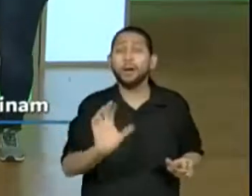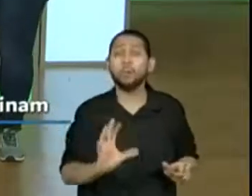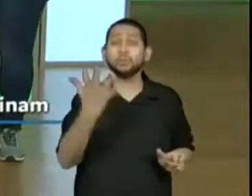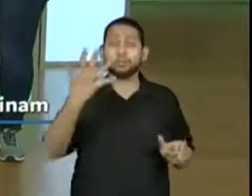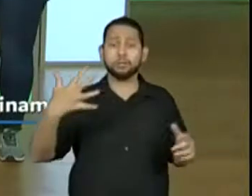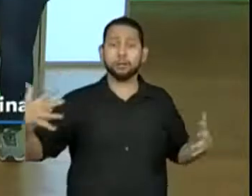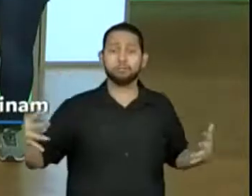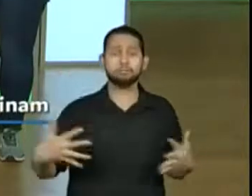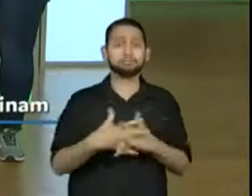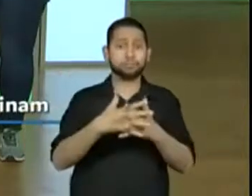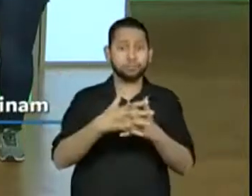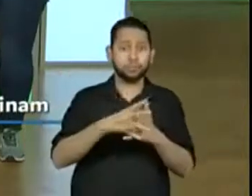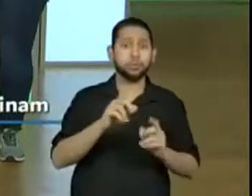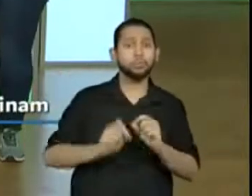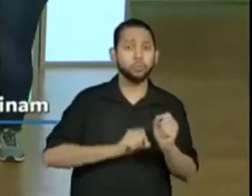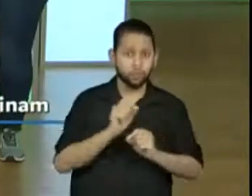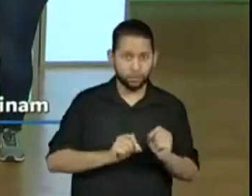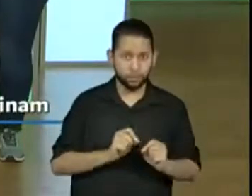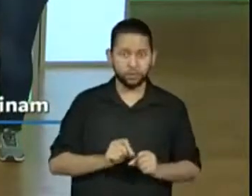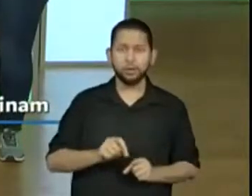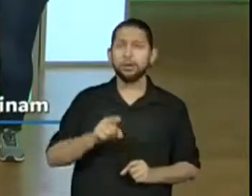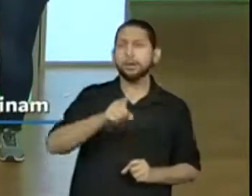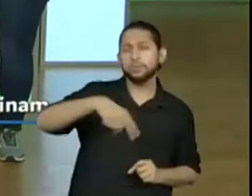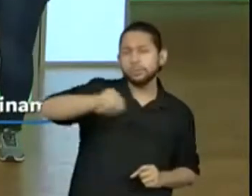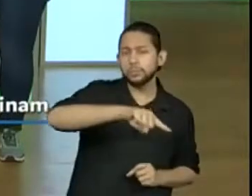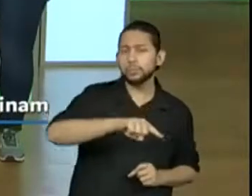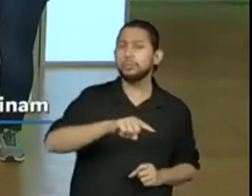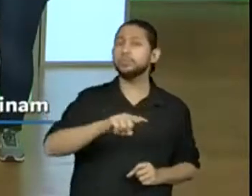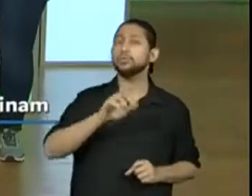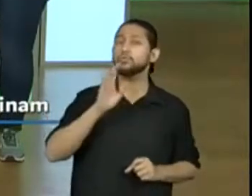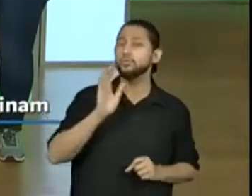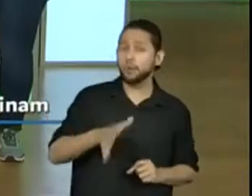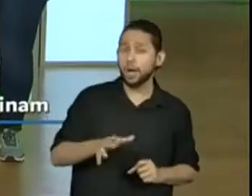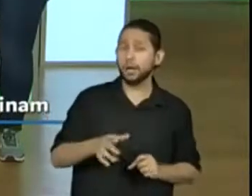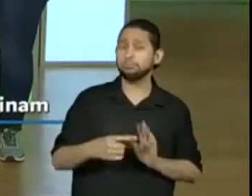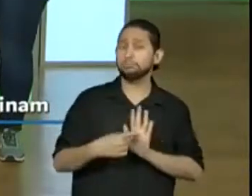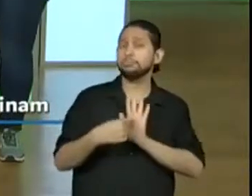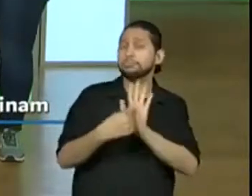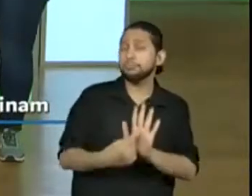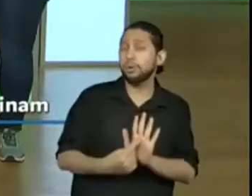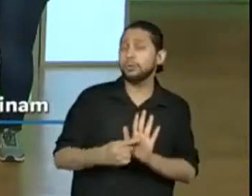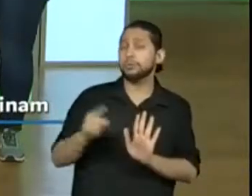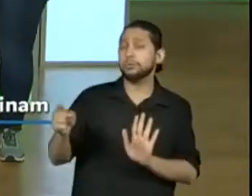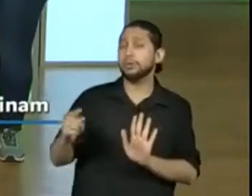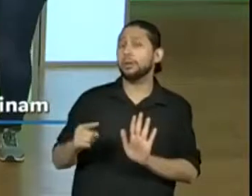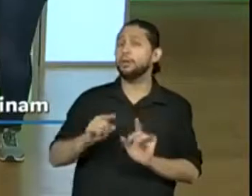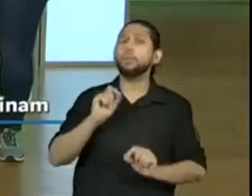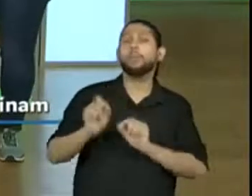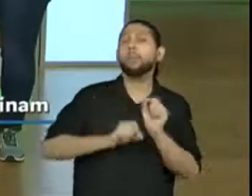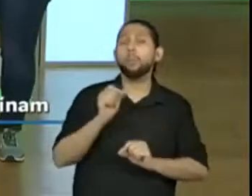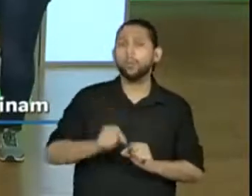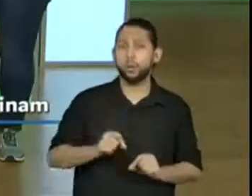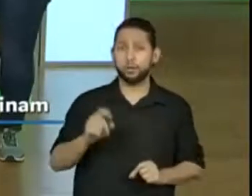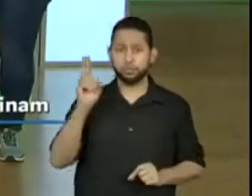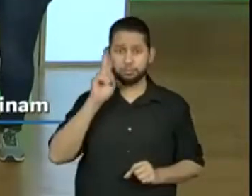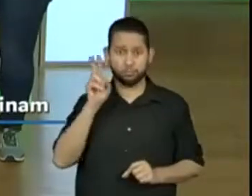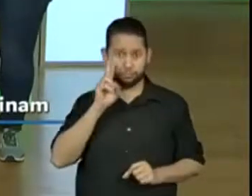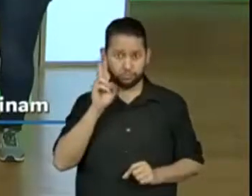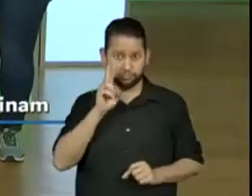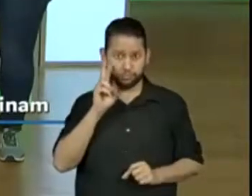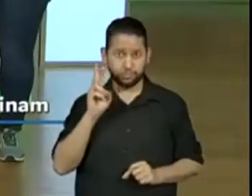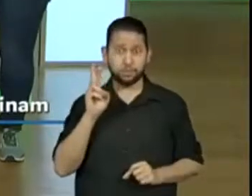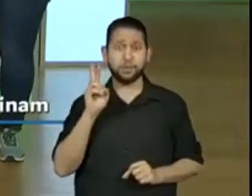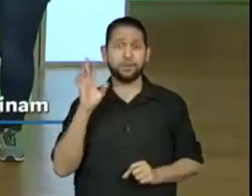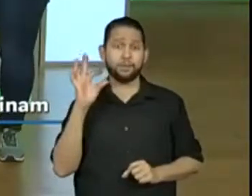fábula, várias características. Vocês, professores, já vão nos trazendo as características desse gênero, que foi muito trabalhado. Então,